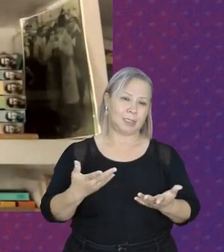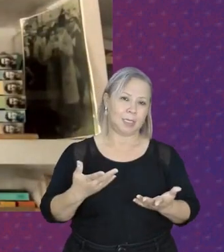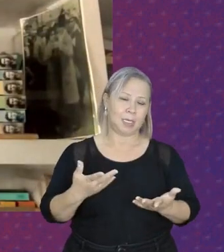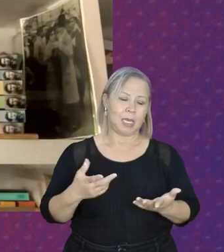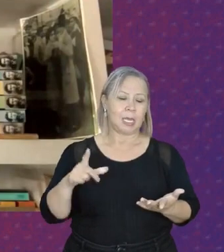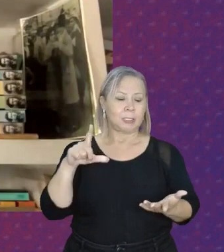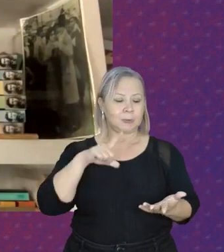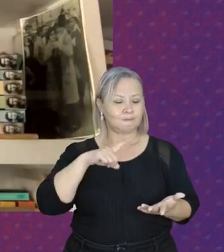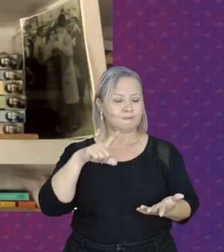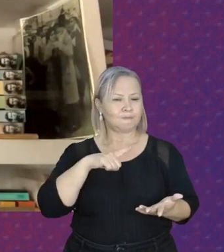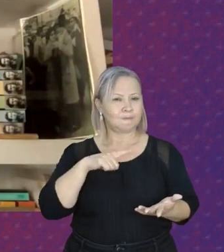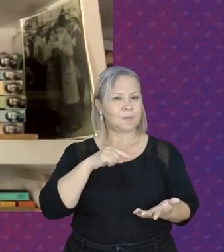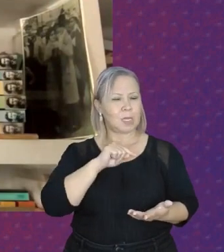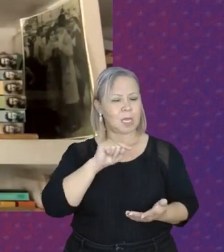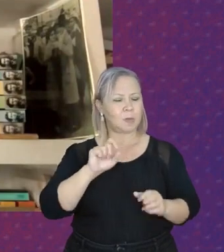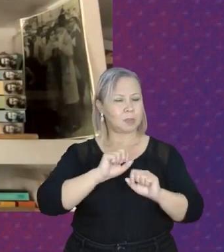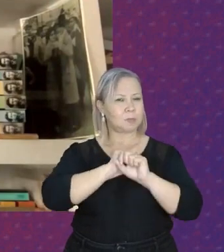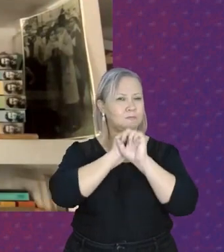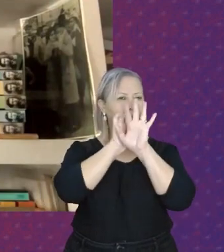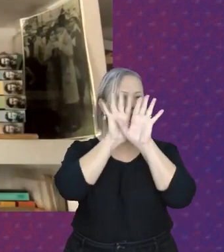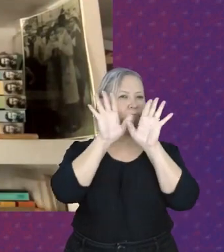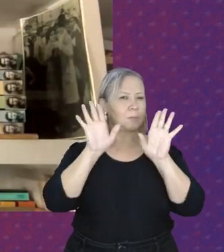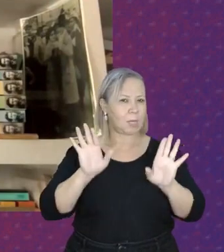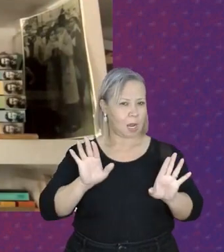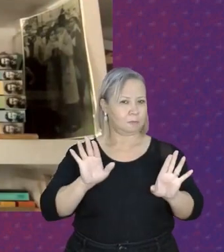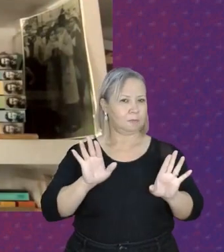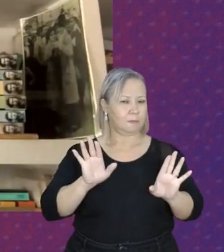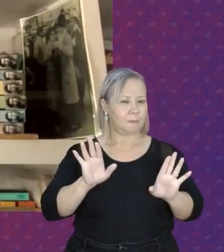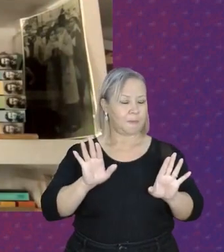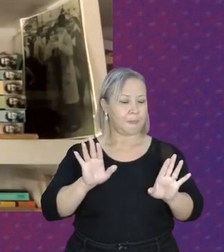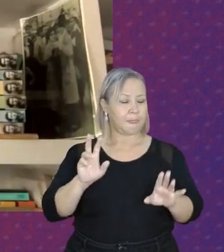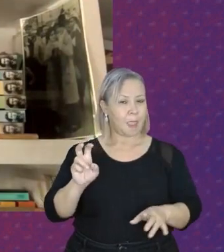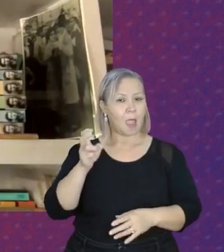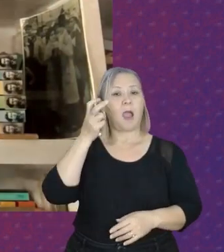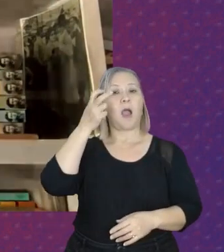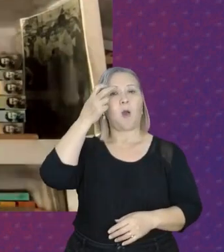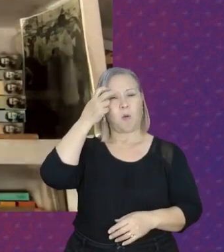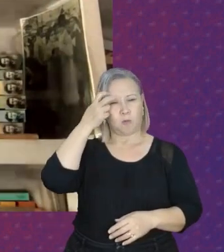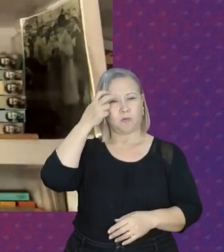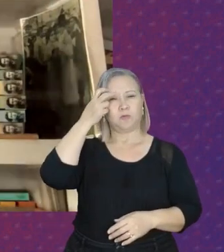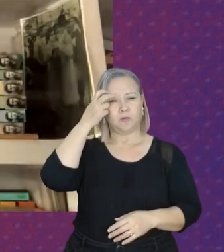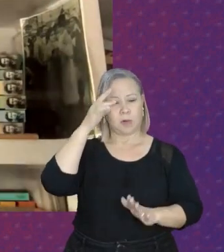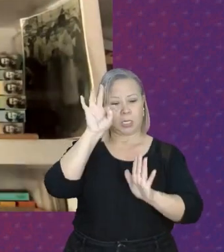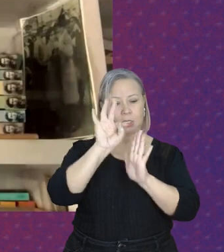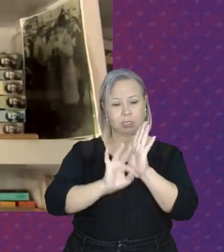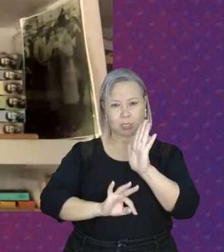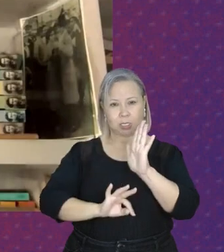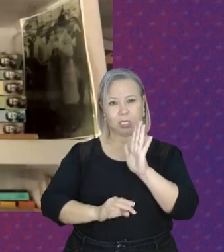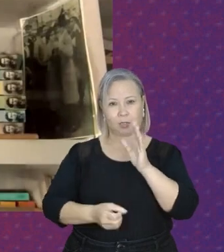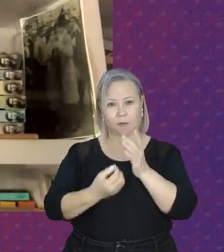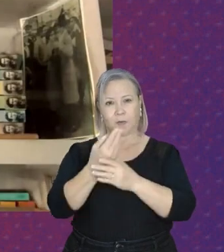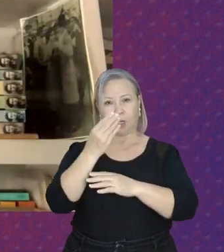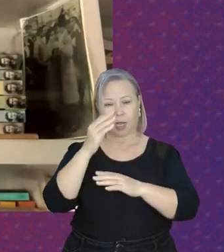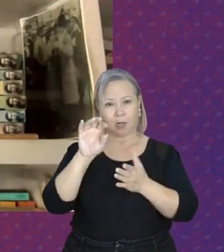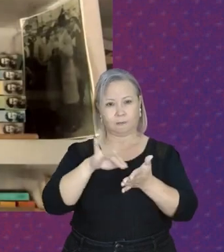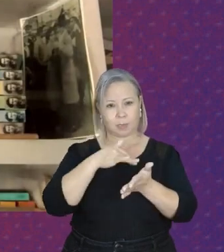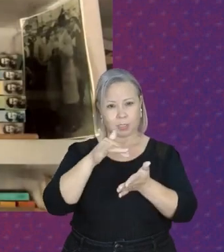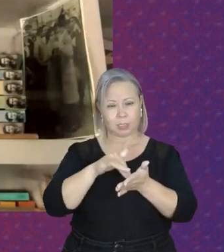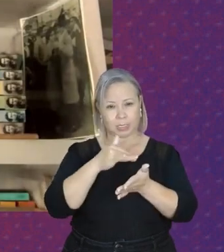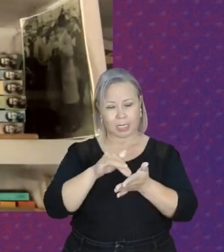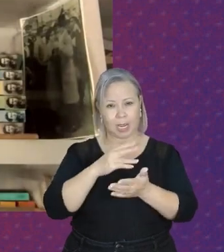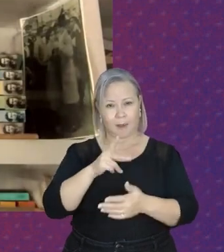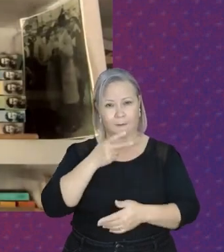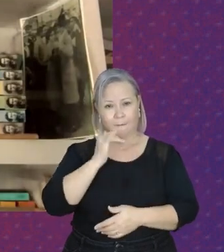tenhamos isso muito claro. A cultura, esse texto que foi produzido pelos secretários, também diz